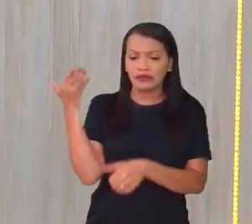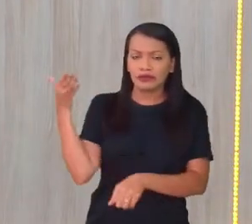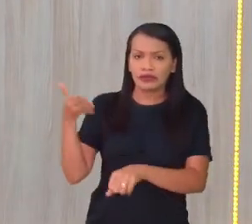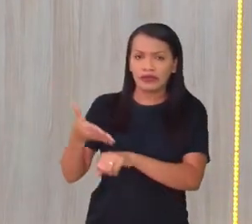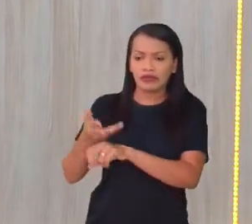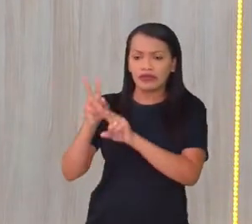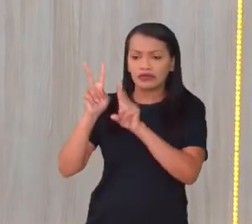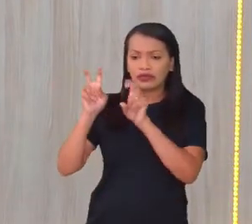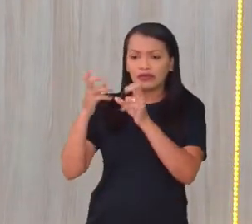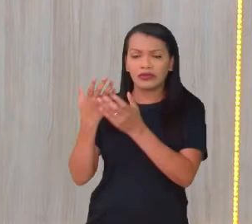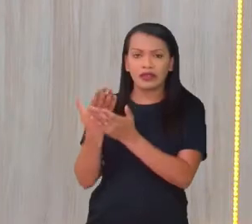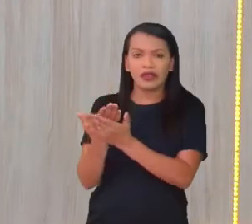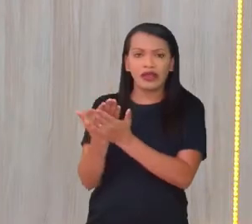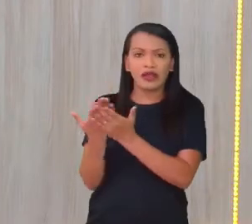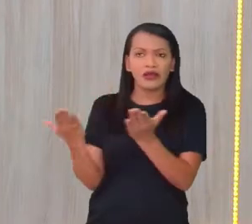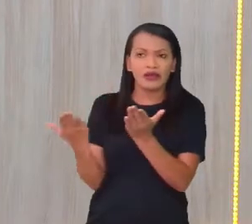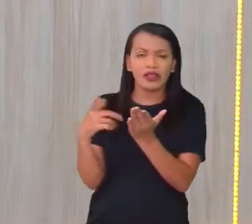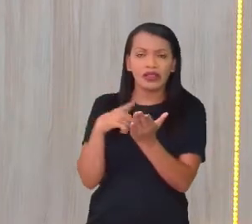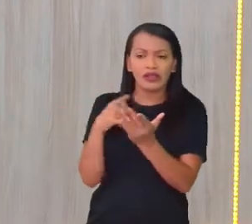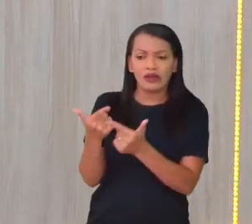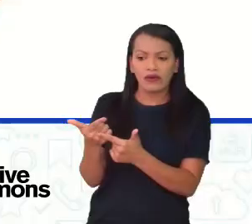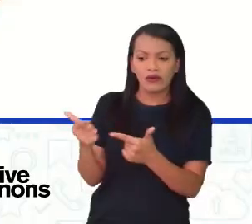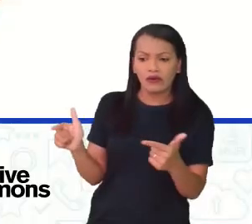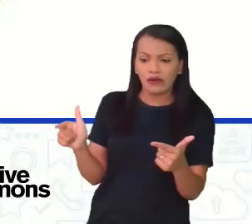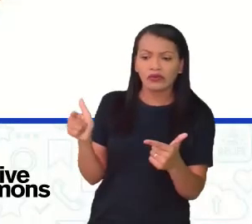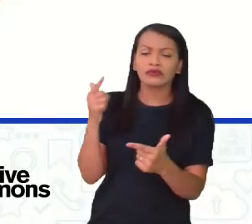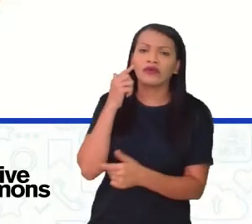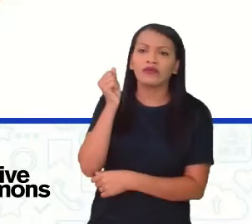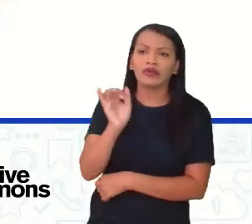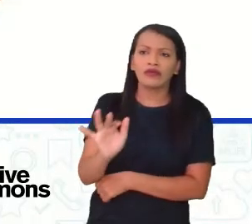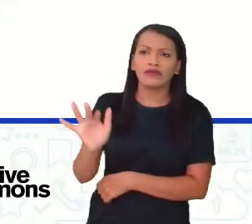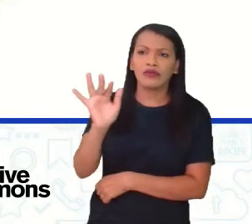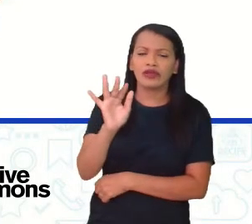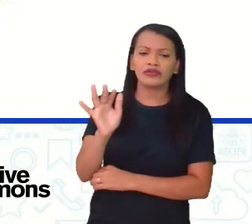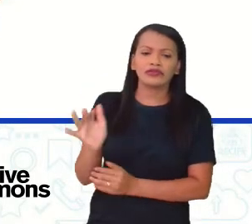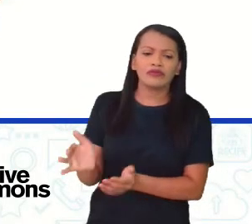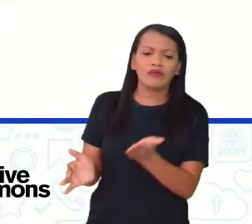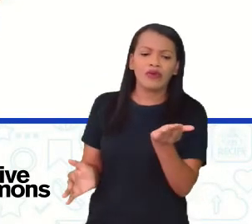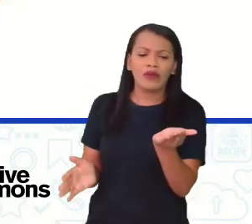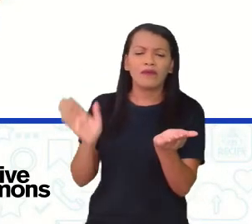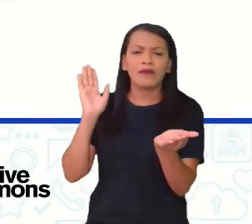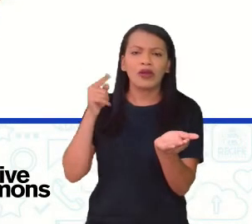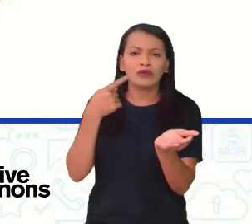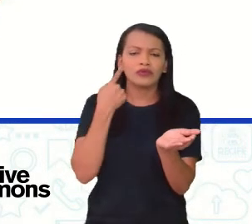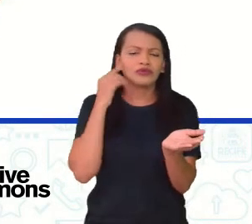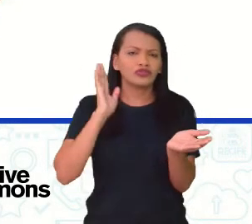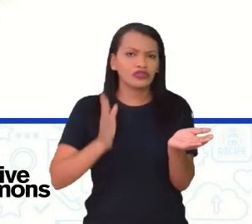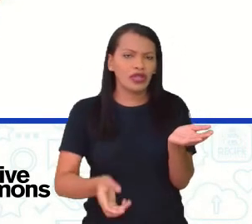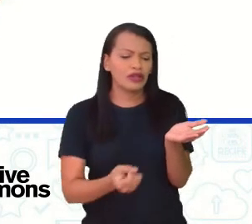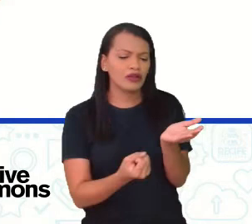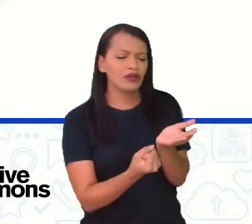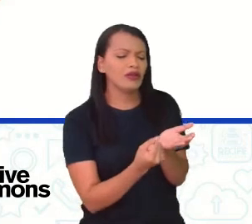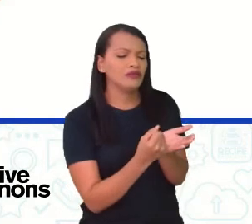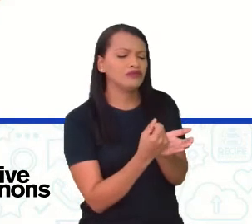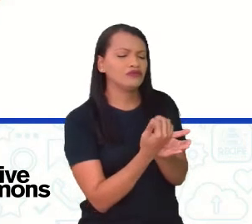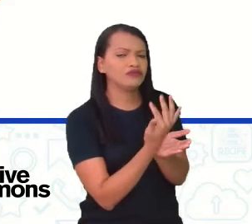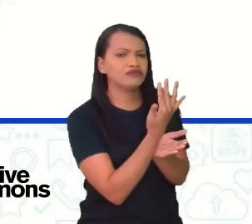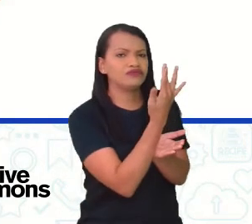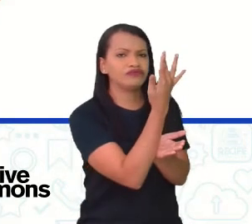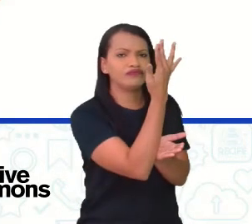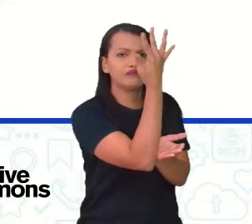nossa aula de hoje. Porque você vê aqui outra imagem, justamente, de uma mão, agora segurando já uma árvore, já